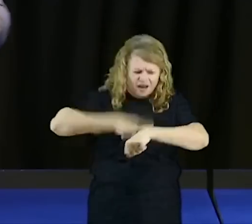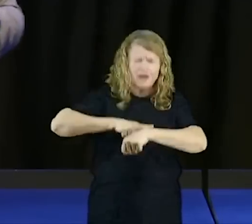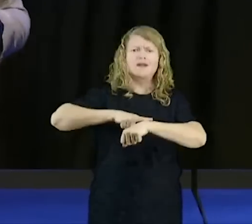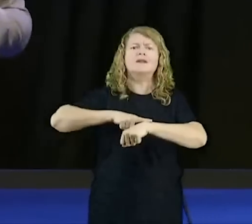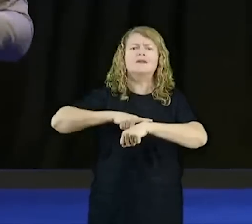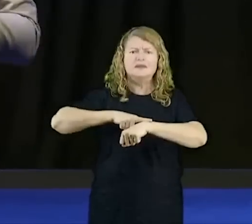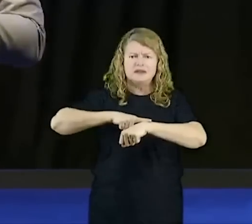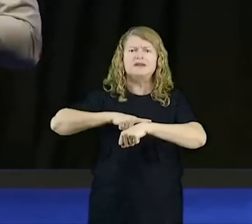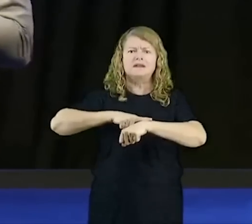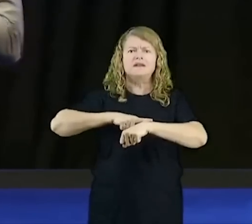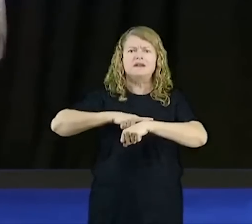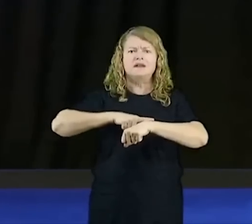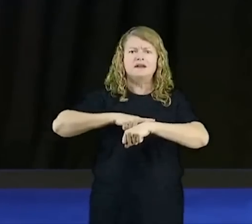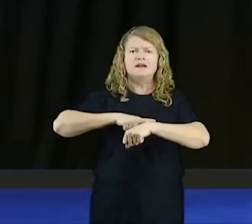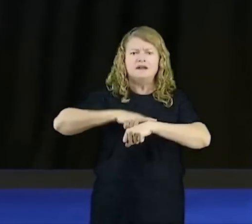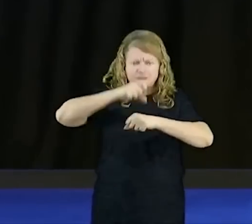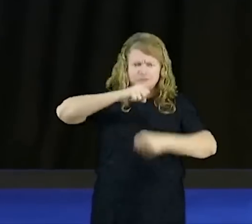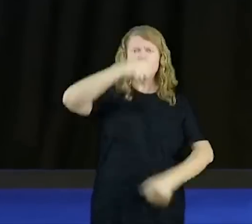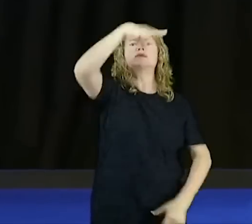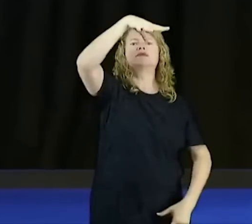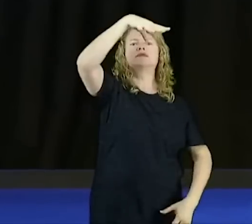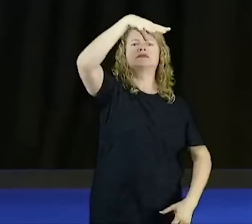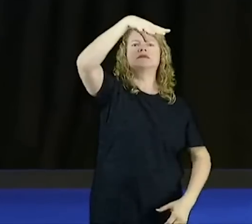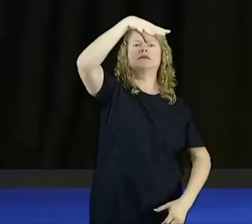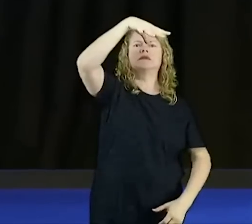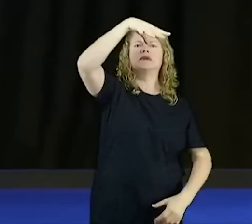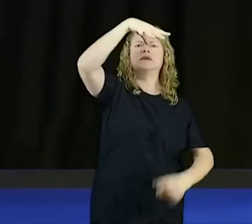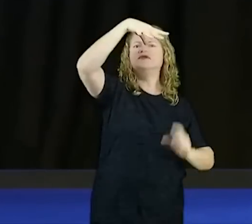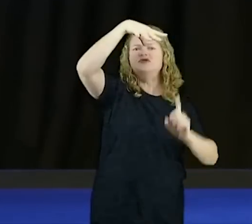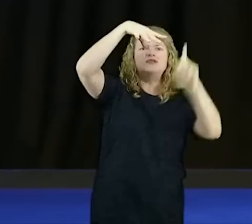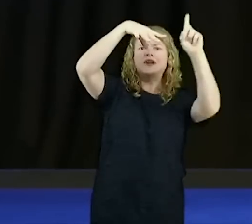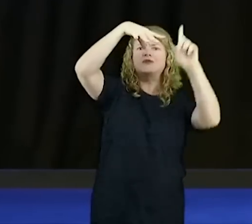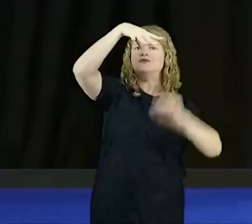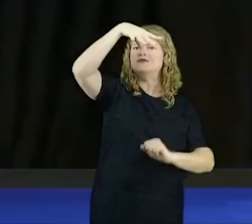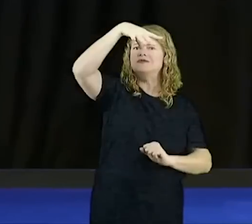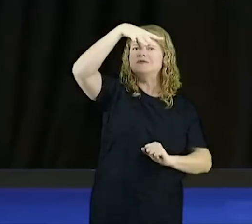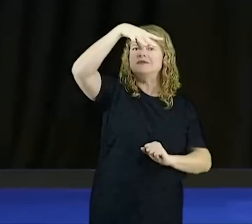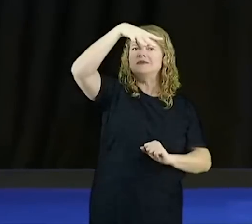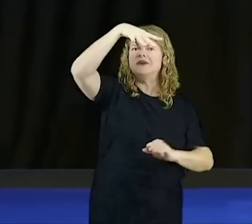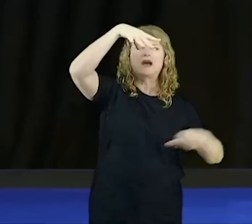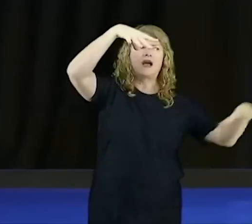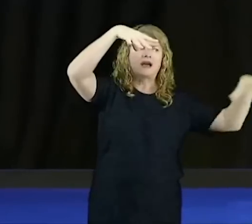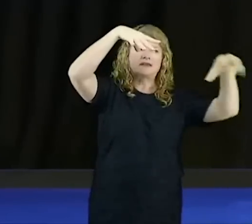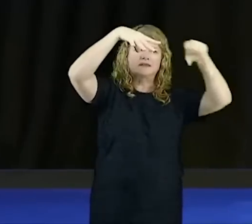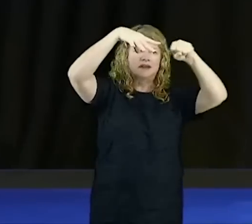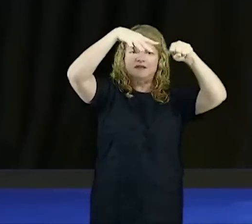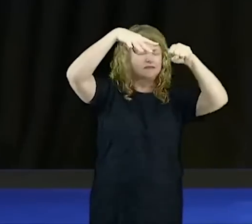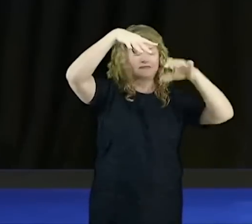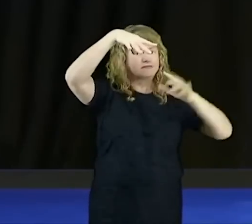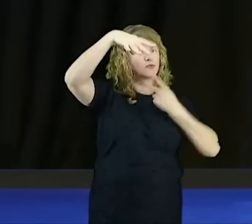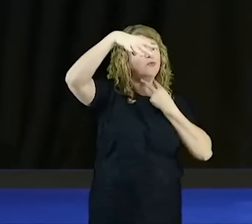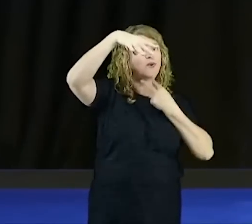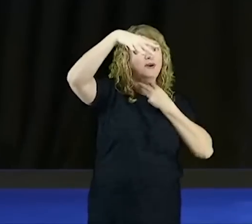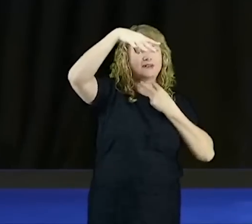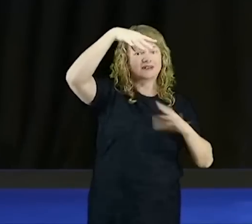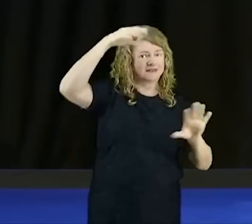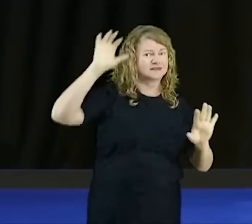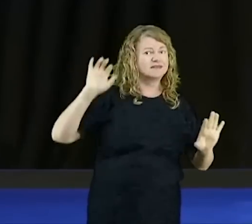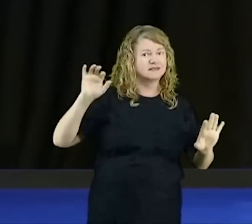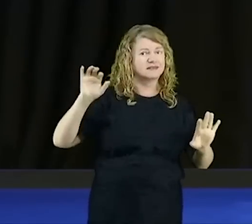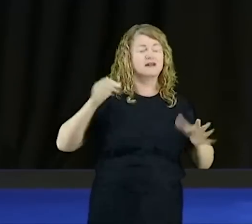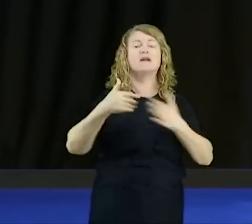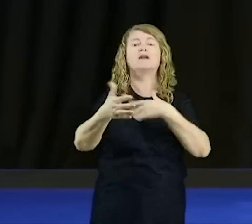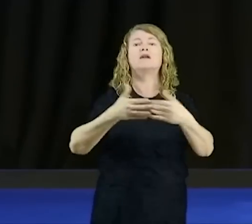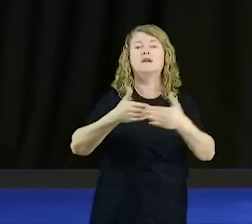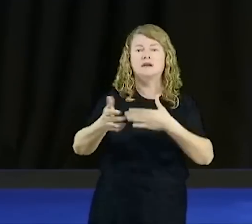a coluna de Deus está sustentando aquela casa. E onde a luz e as trevas não vão chegar. Então, qualquer tipo de manifestação que você encontrar,